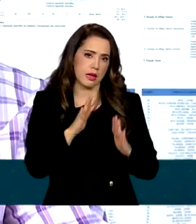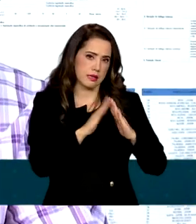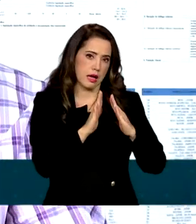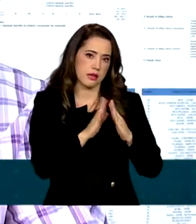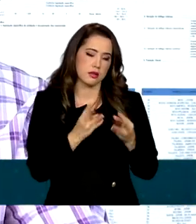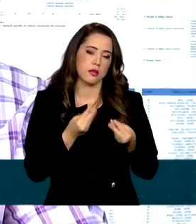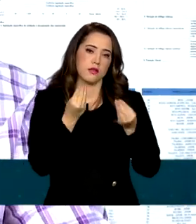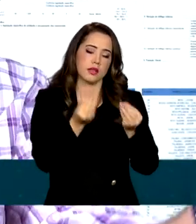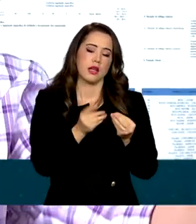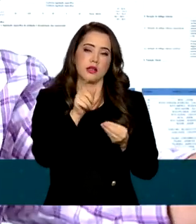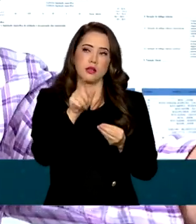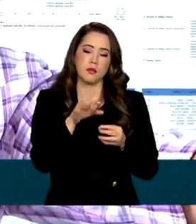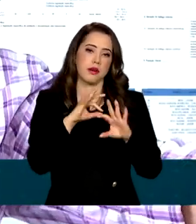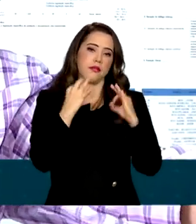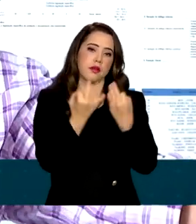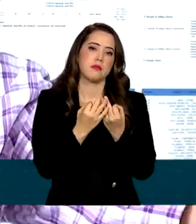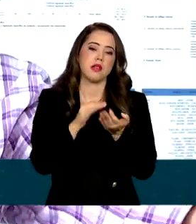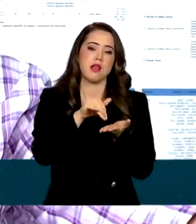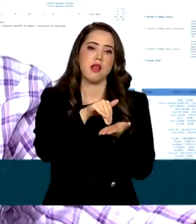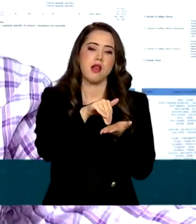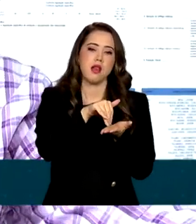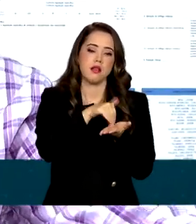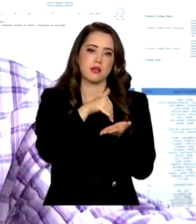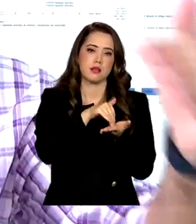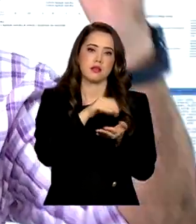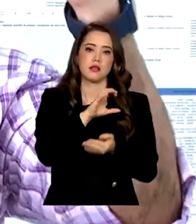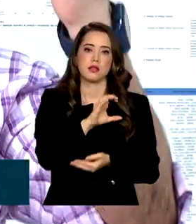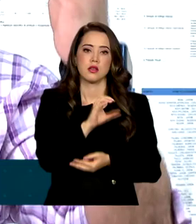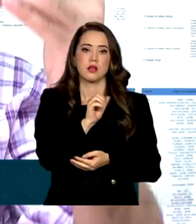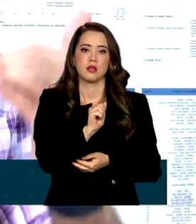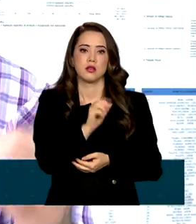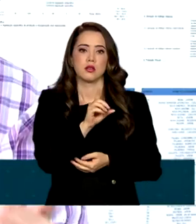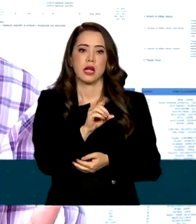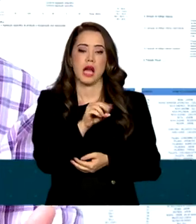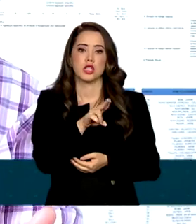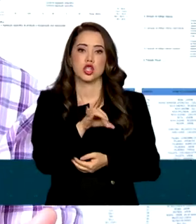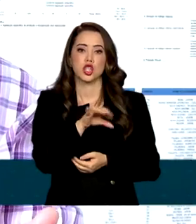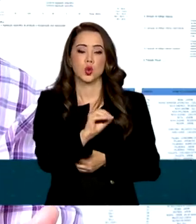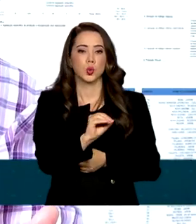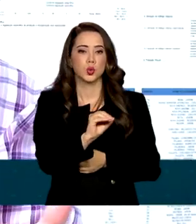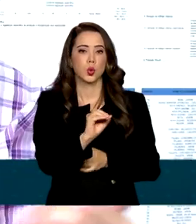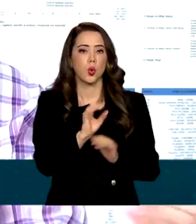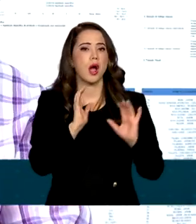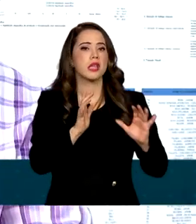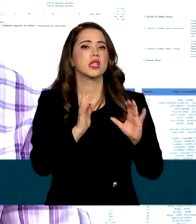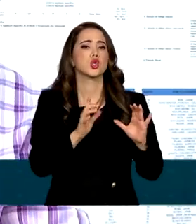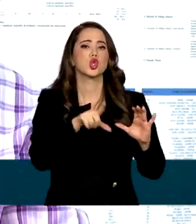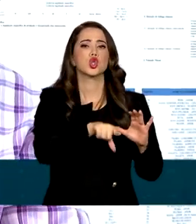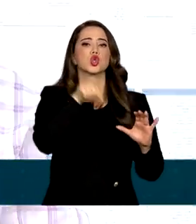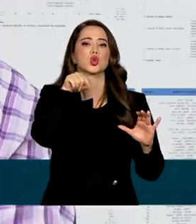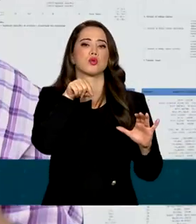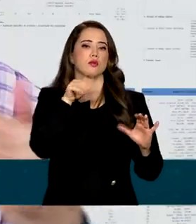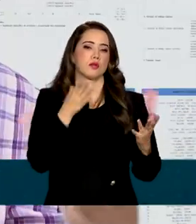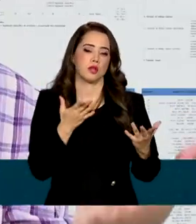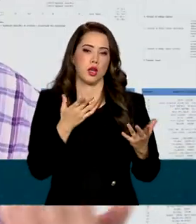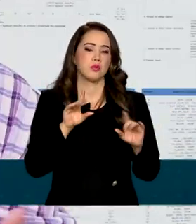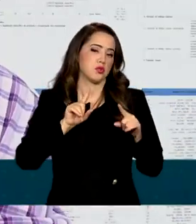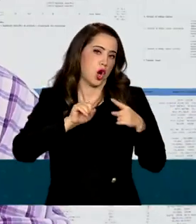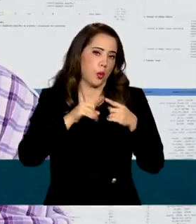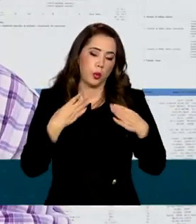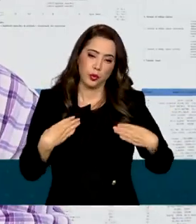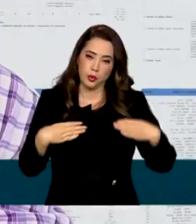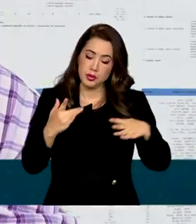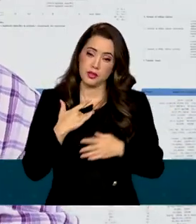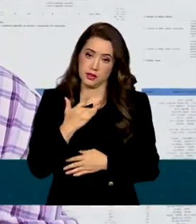cadastradas e foram através de sorteio, dentro das regras estabelecidas pelo Ministério das Cidades. Nós temos,